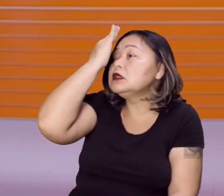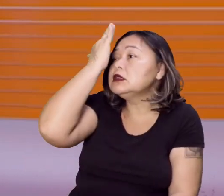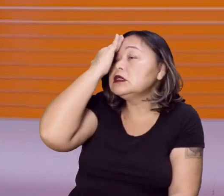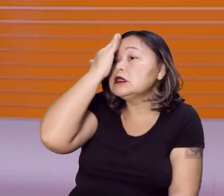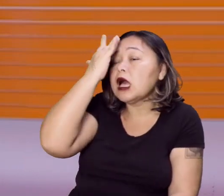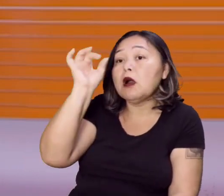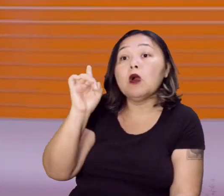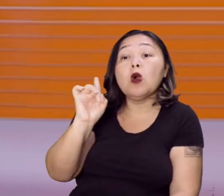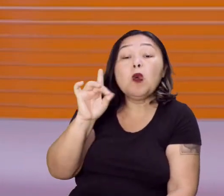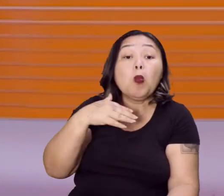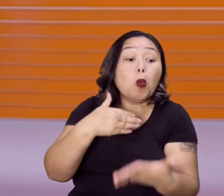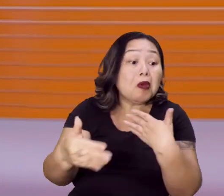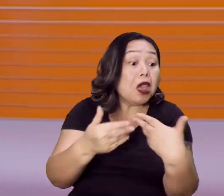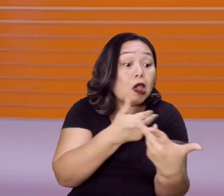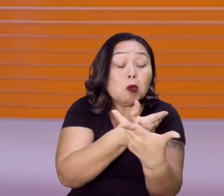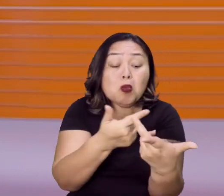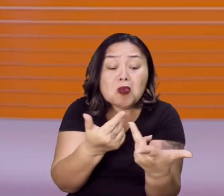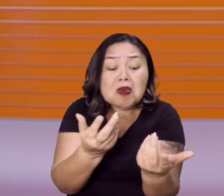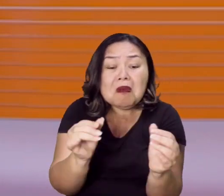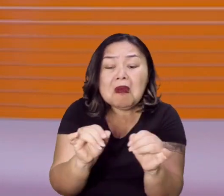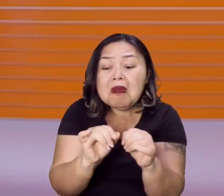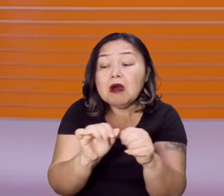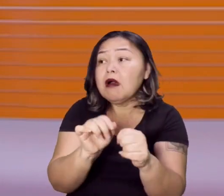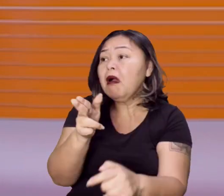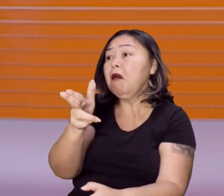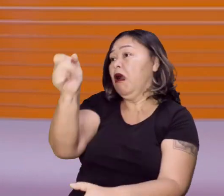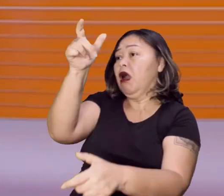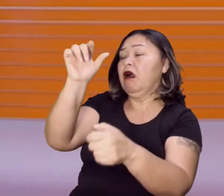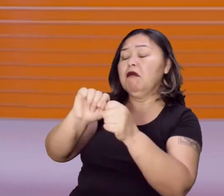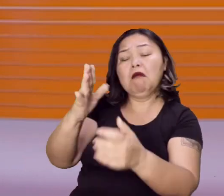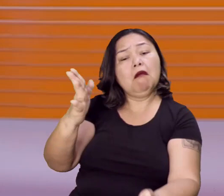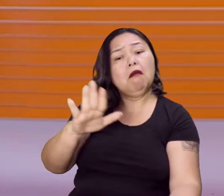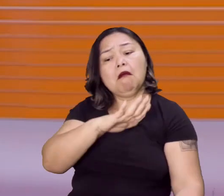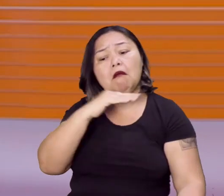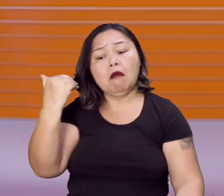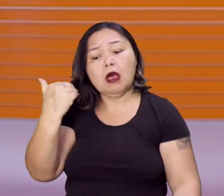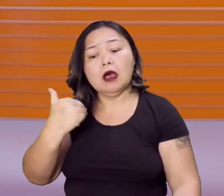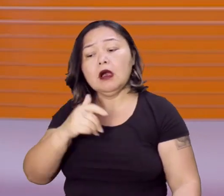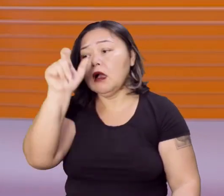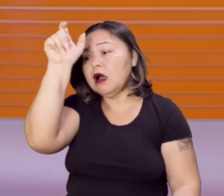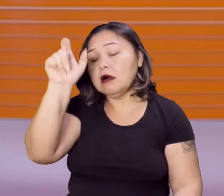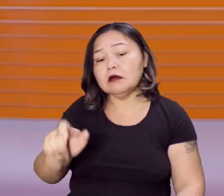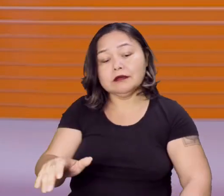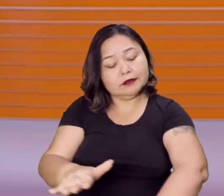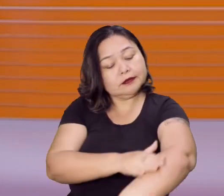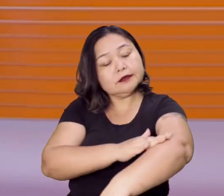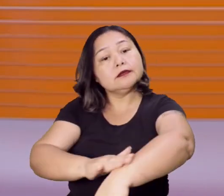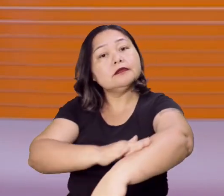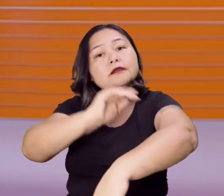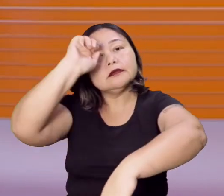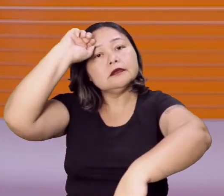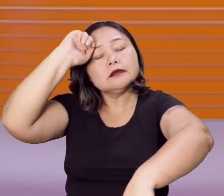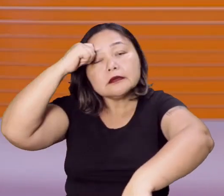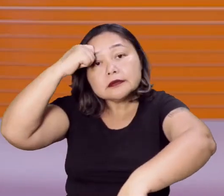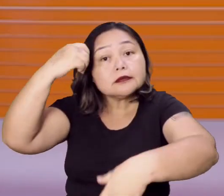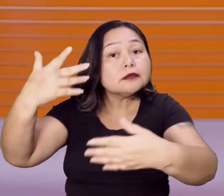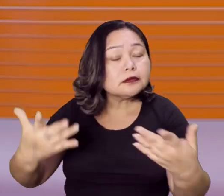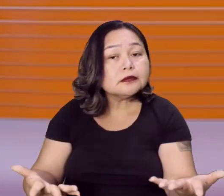que, por qualquer motivo, a polícia acaba atirando, matando as pessoas. Principalmente, pessoas negras.